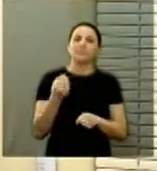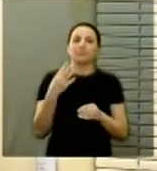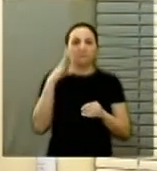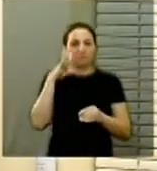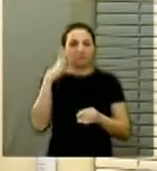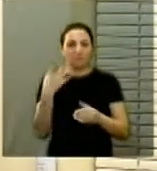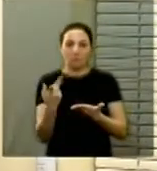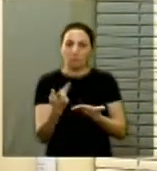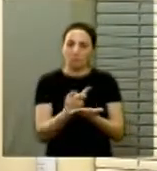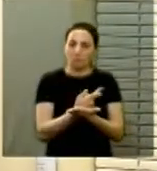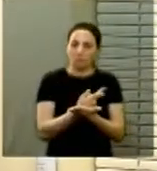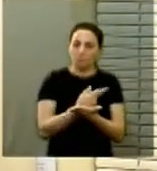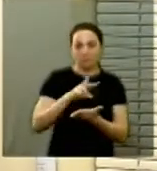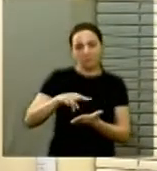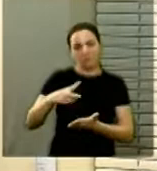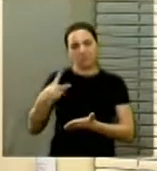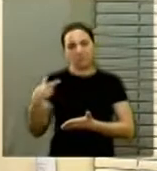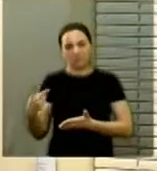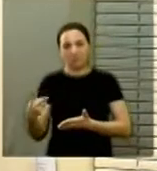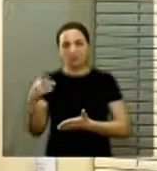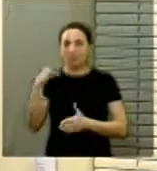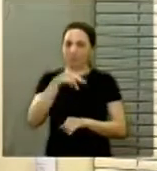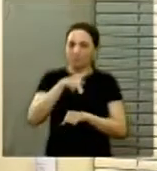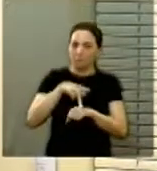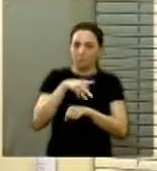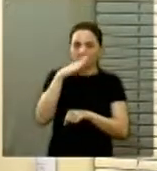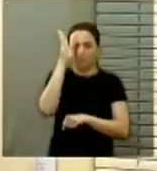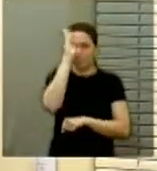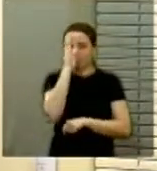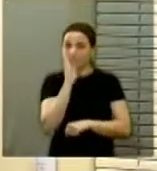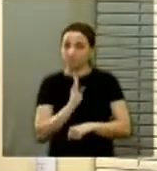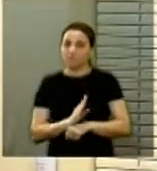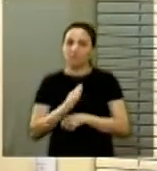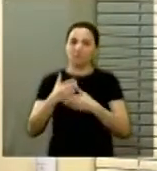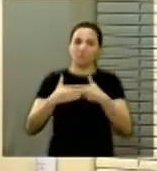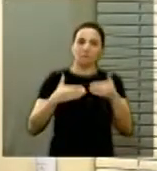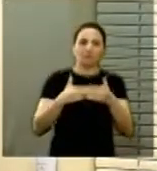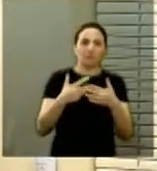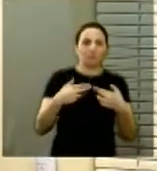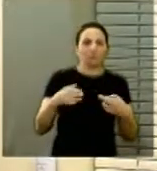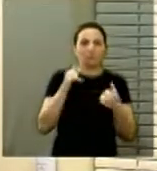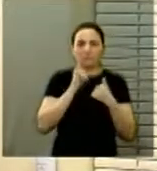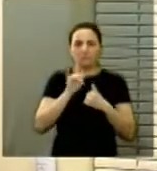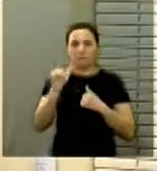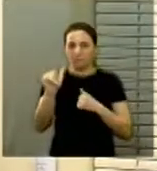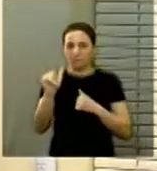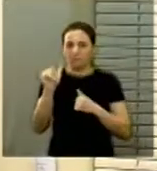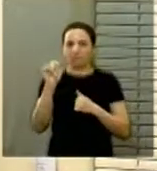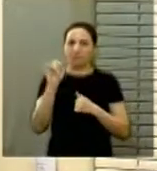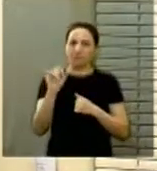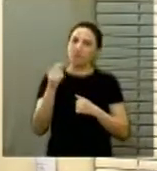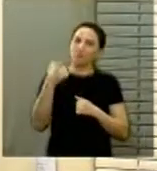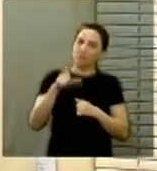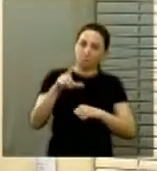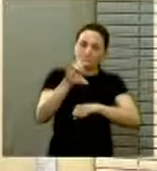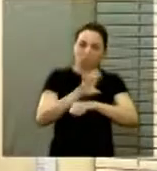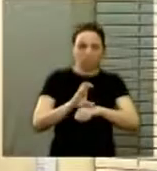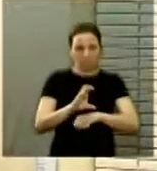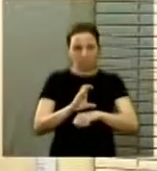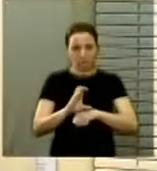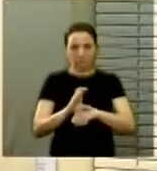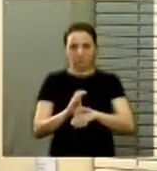contrárias às conquistas históricas do povo brasileiro, sendo toda e qualquer medida anunciada flagrantemente inconstitucional.